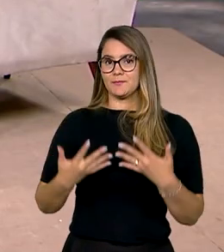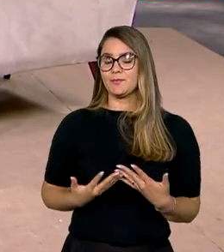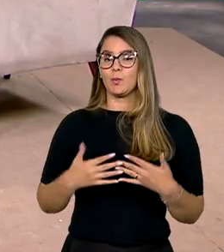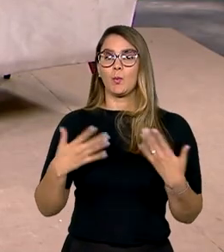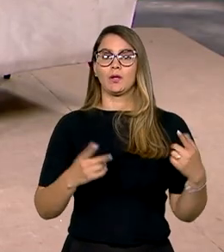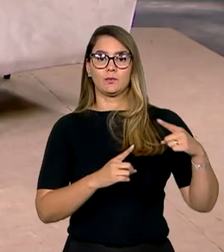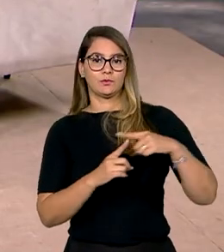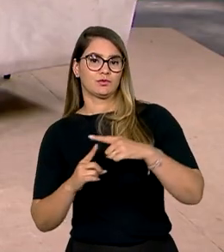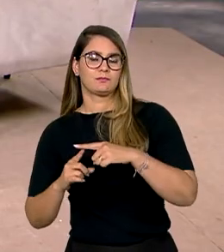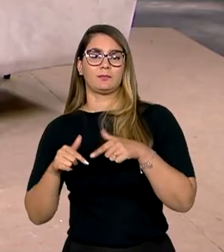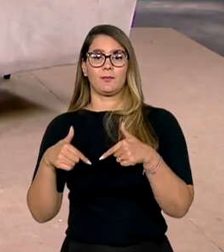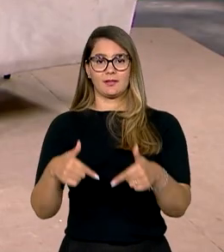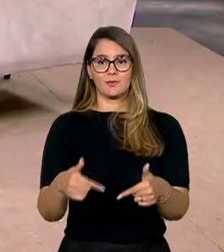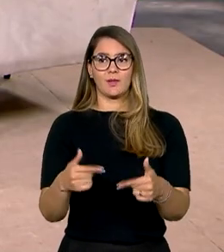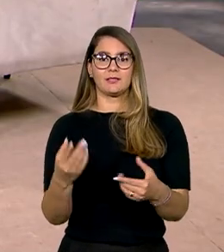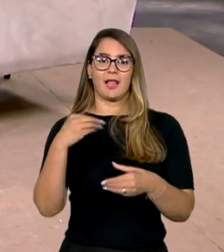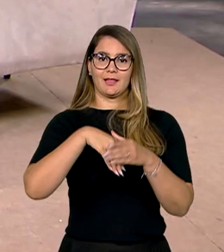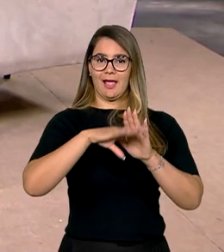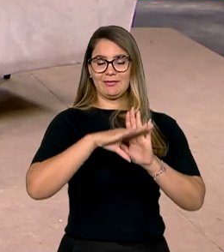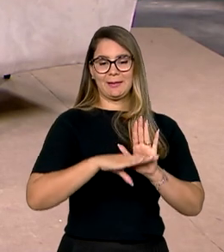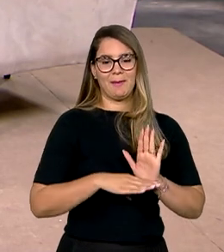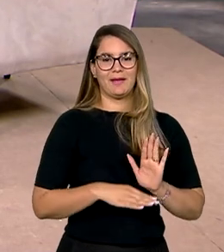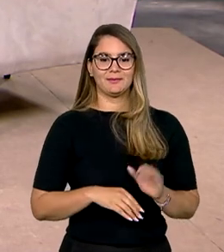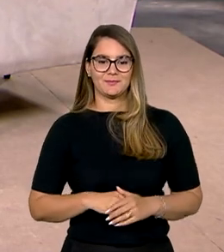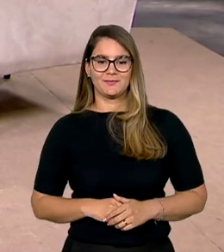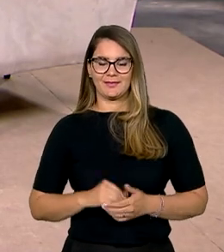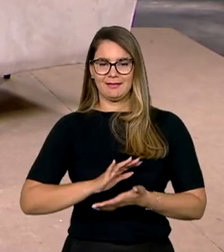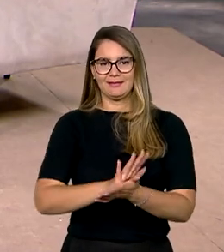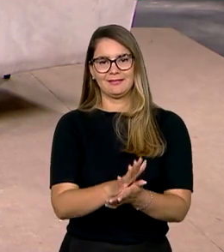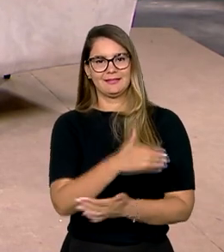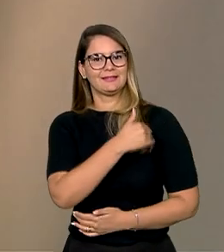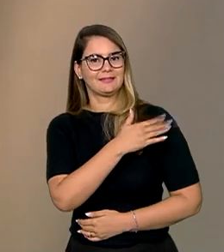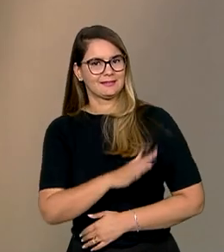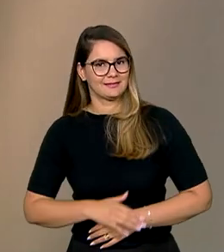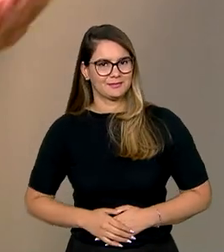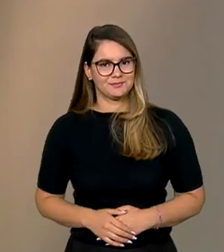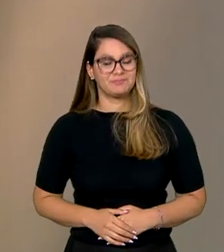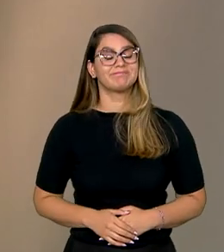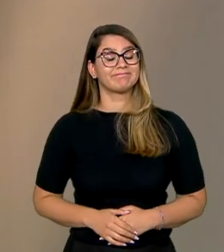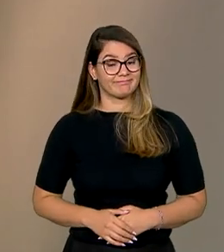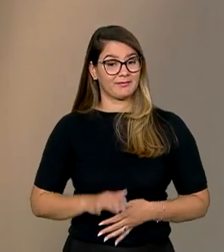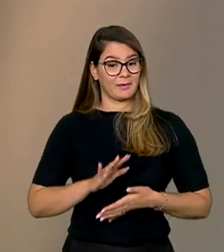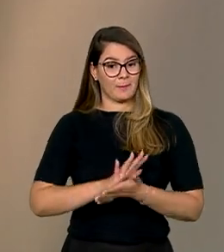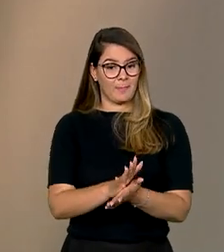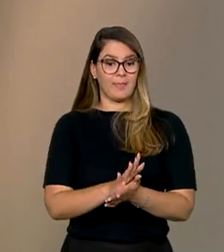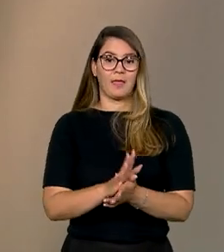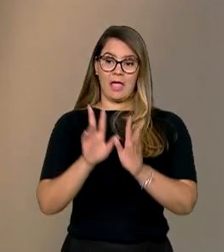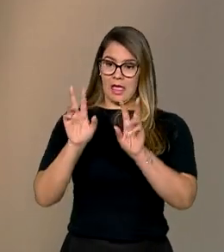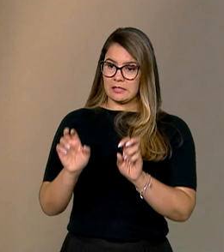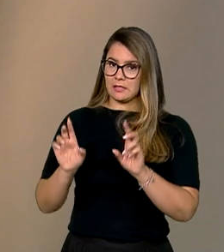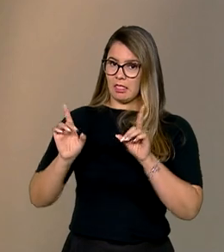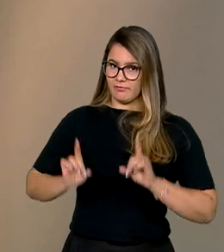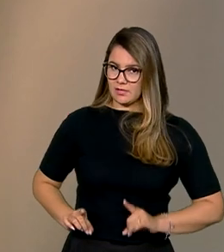que tipo de ações estão previstas no programa para combater o preconceito, discriminação. É a discriminação em razão de deficiência.